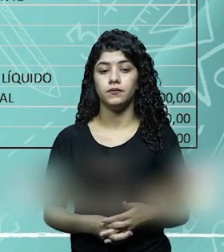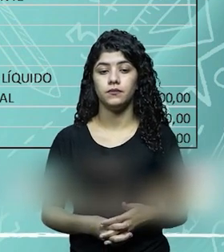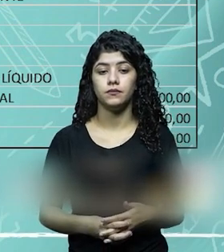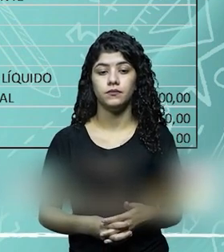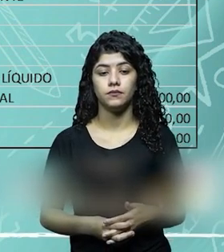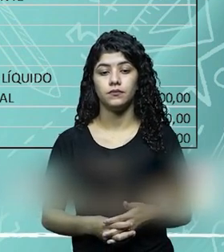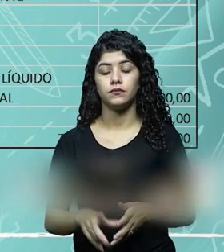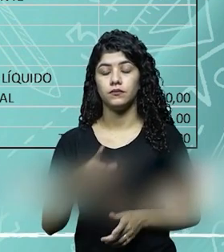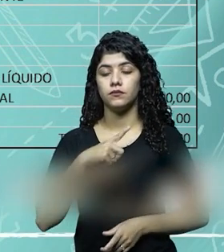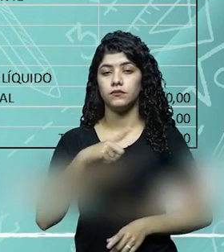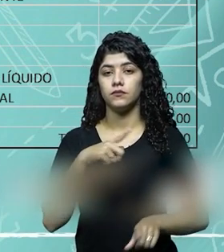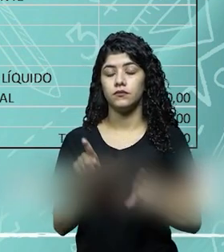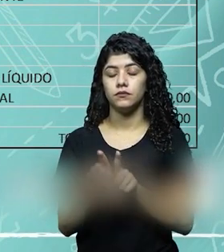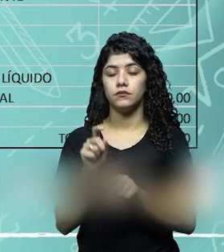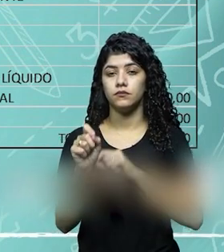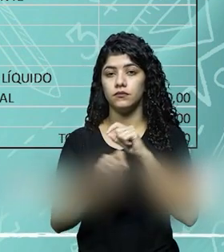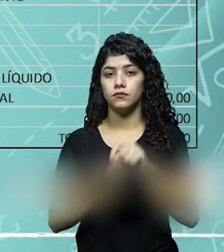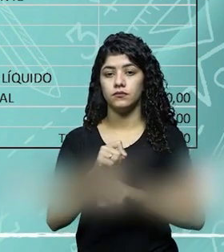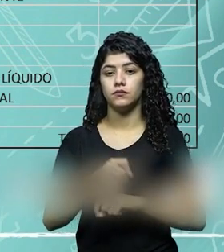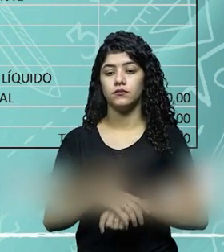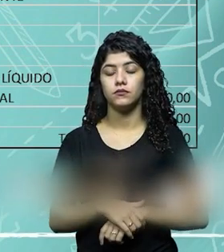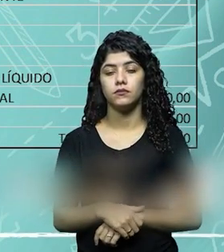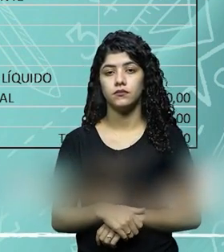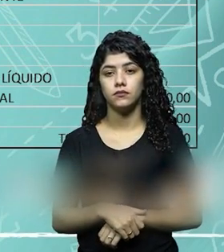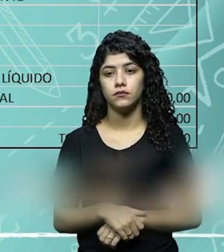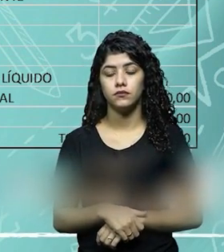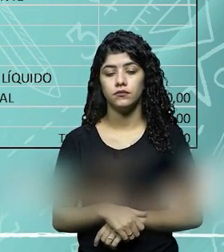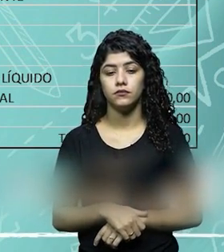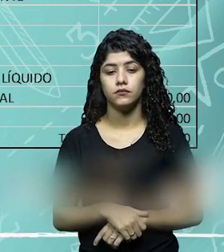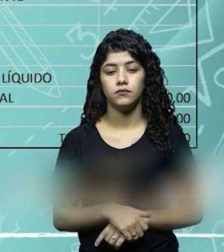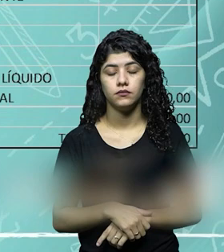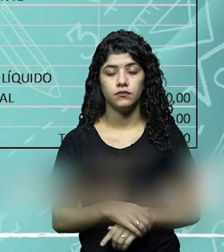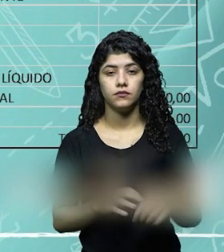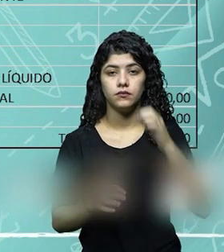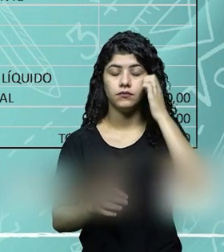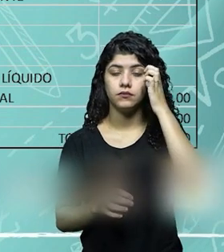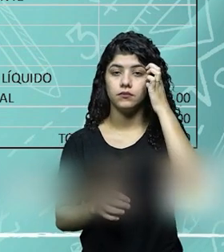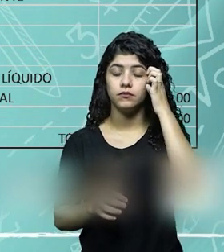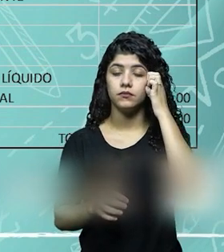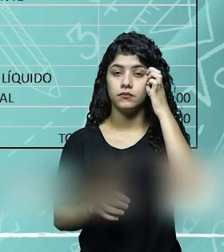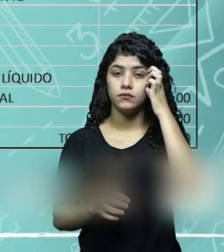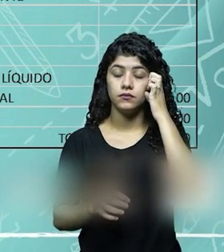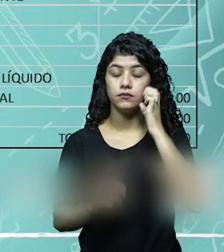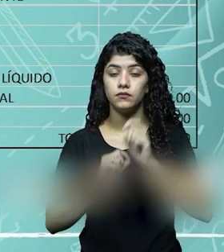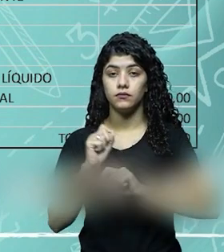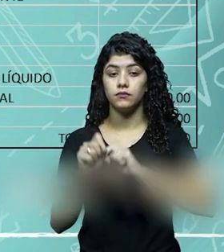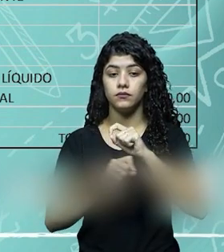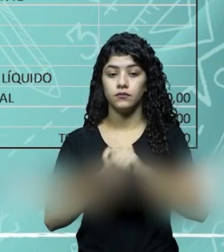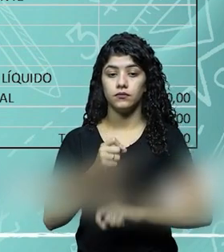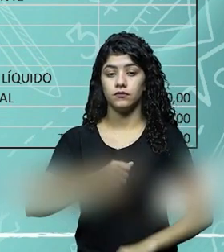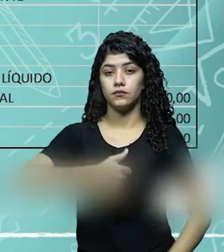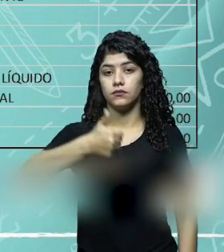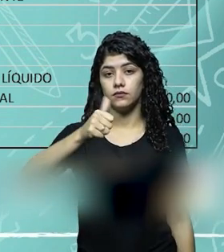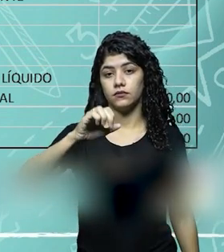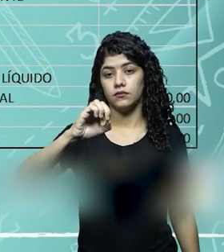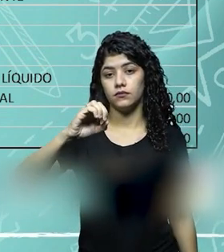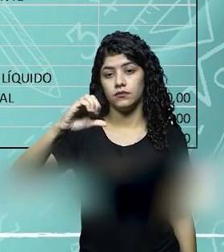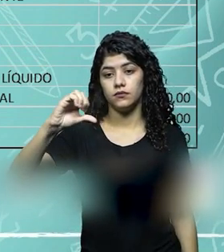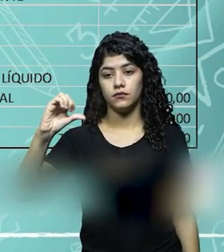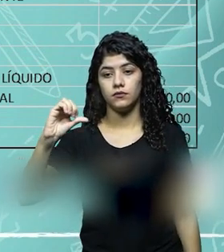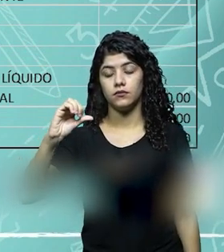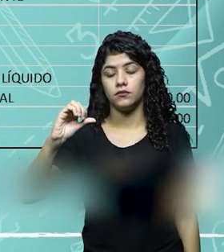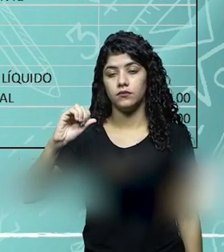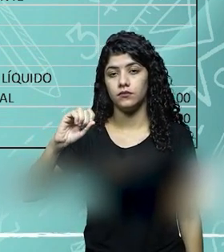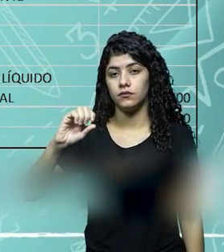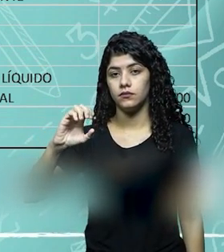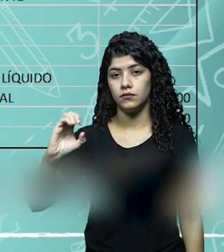e 950, agora eu tenho o resultado operacional bruto, certo? Então o resultado operacional bruto é o que? 109